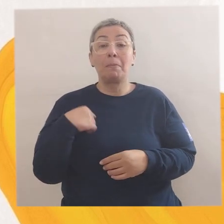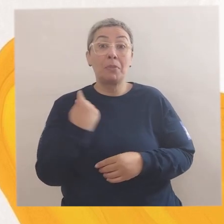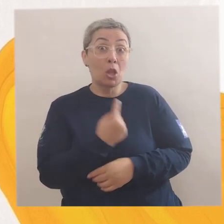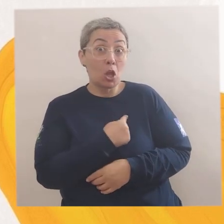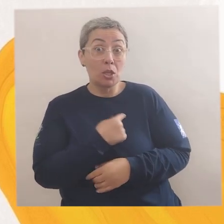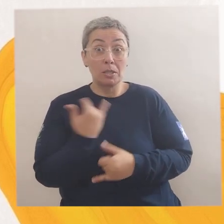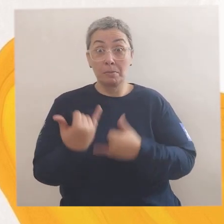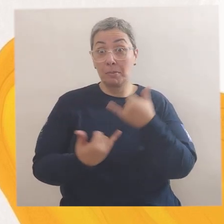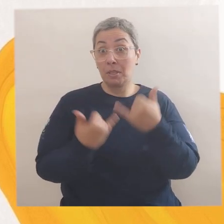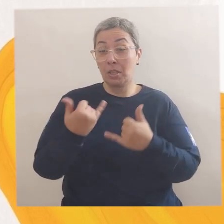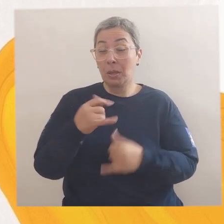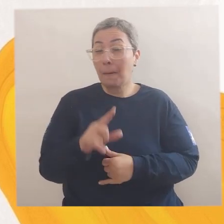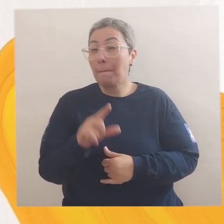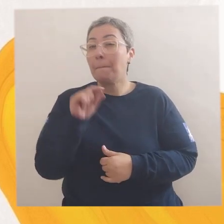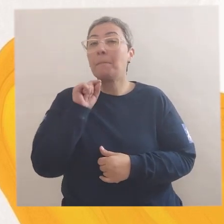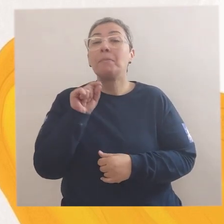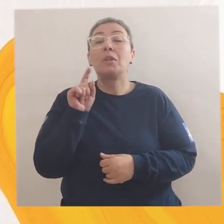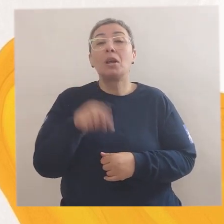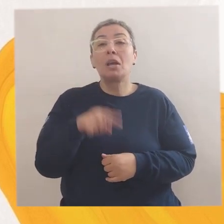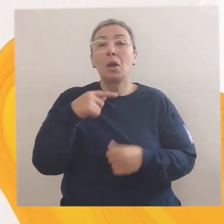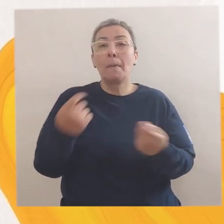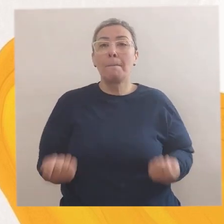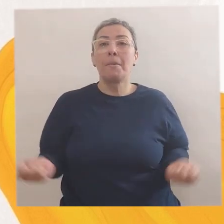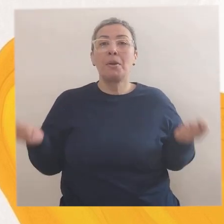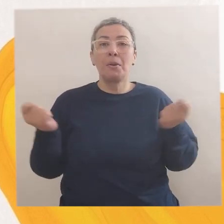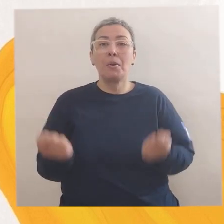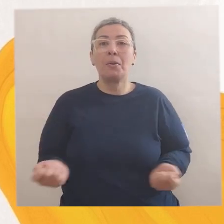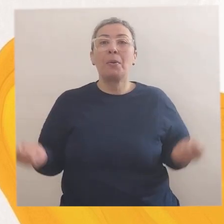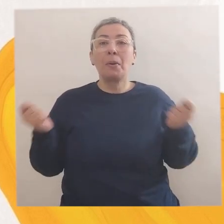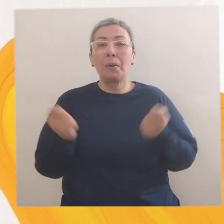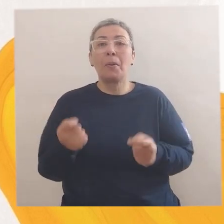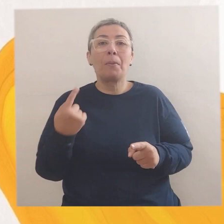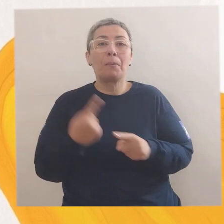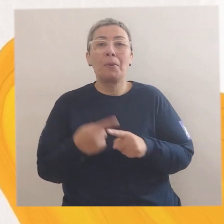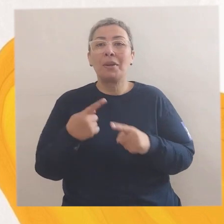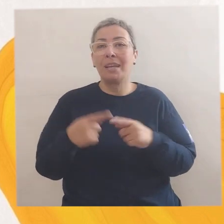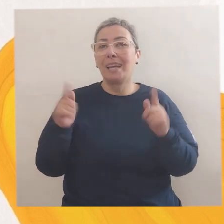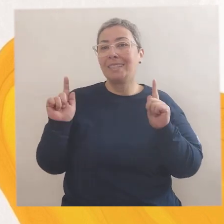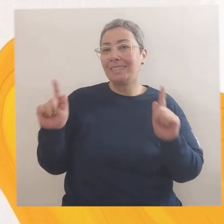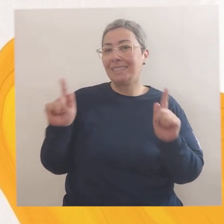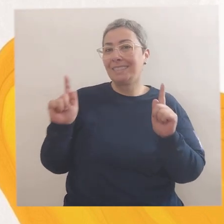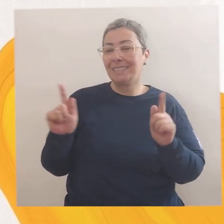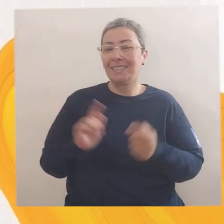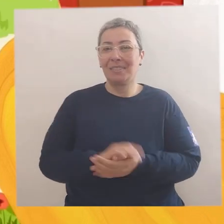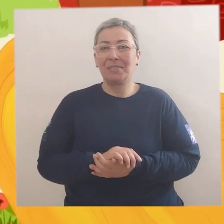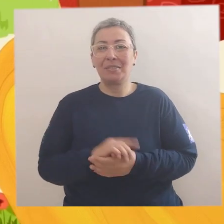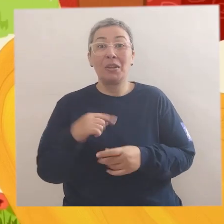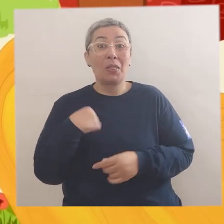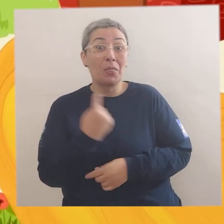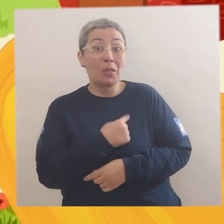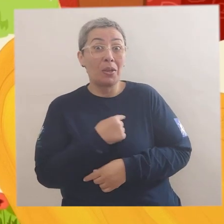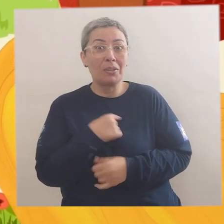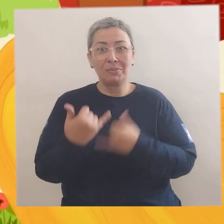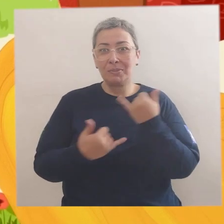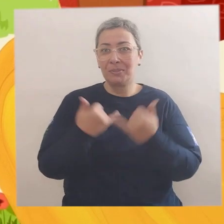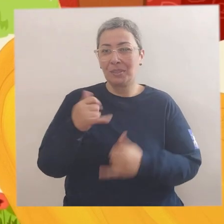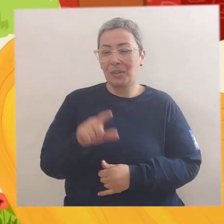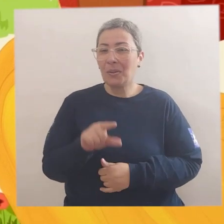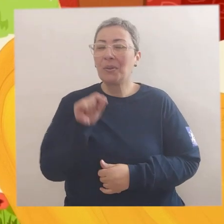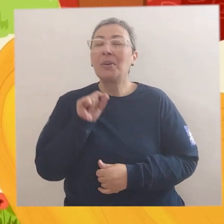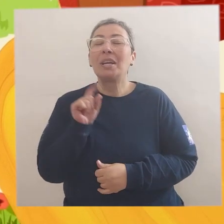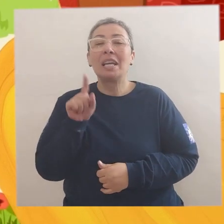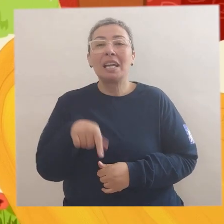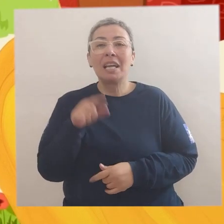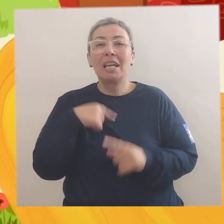Nossa brincadeira favorita é pular corda porque é divertido. Nossa brincadeira